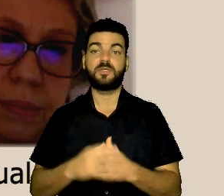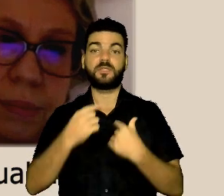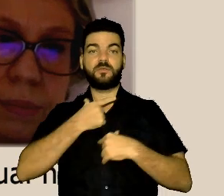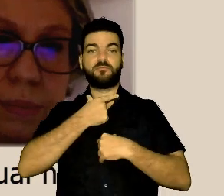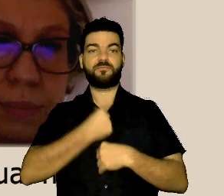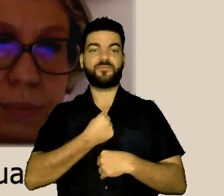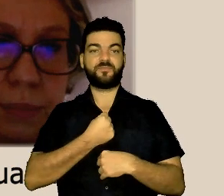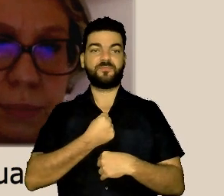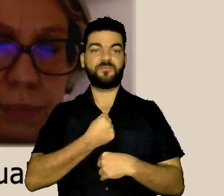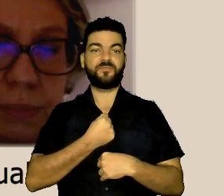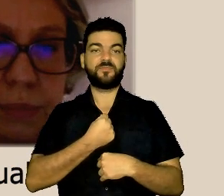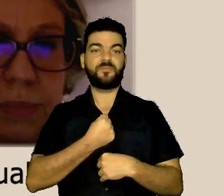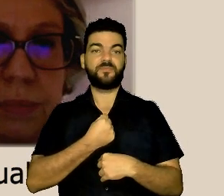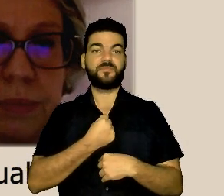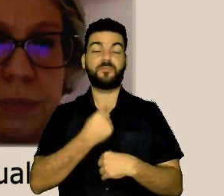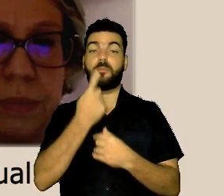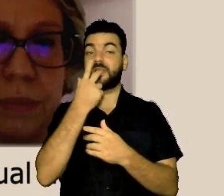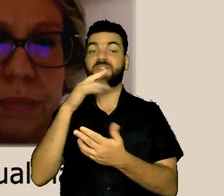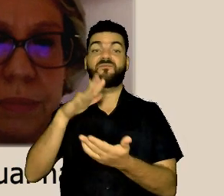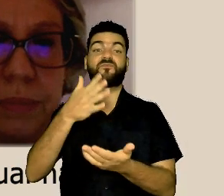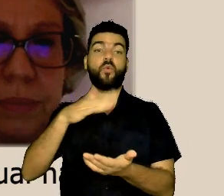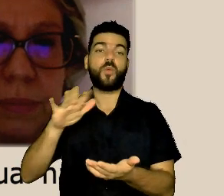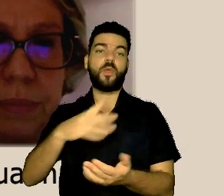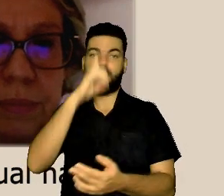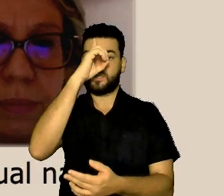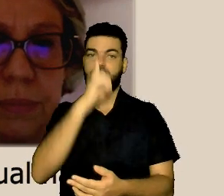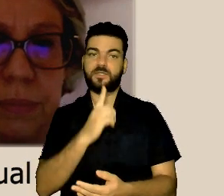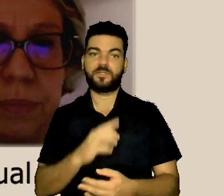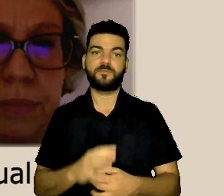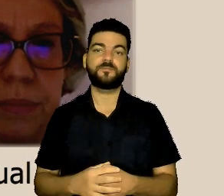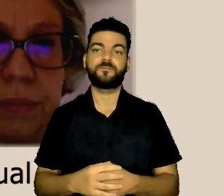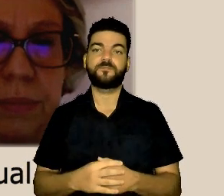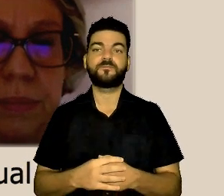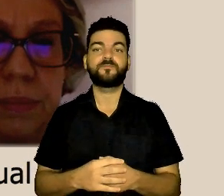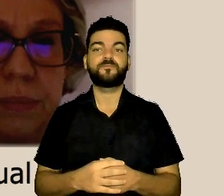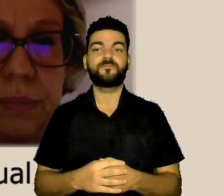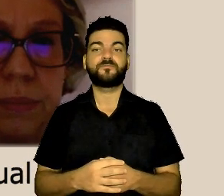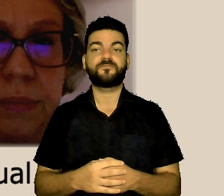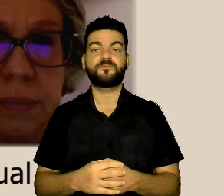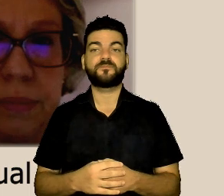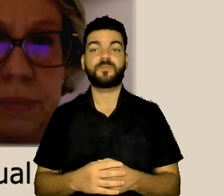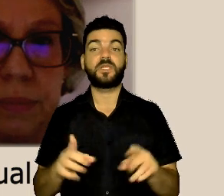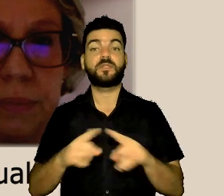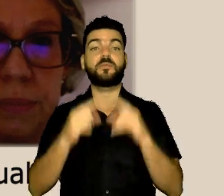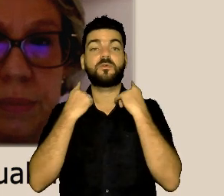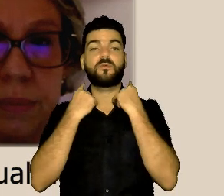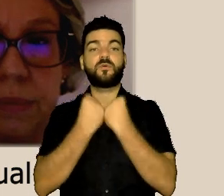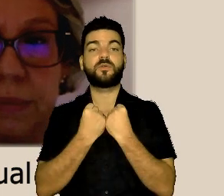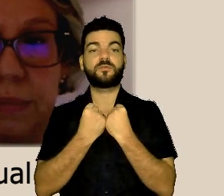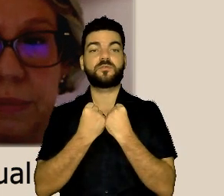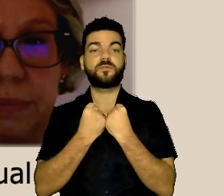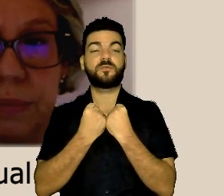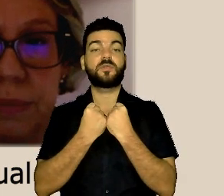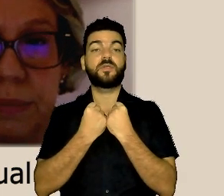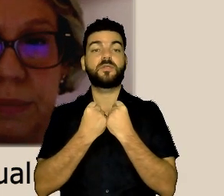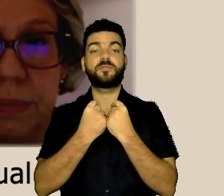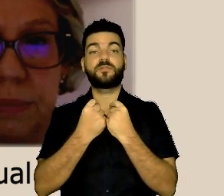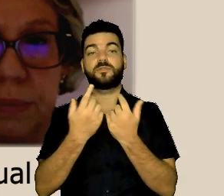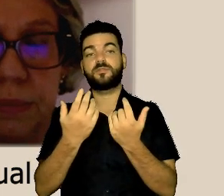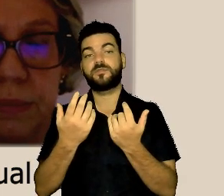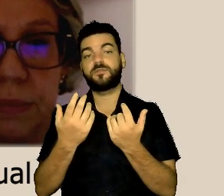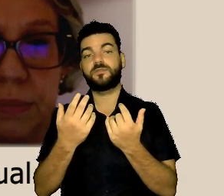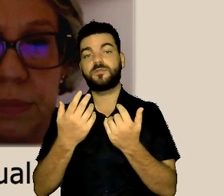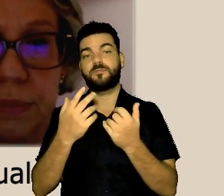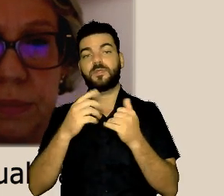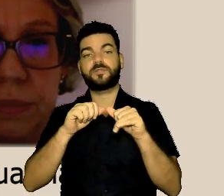uma corrente de... um cordão de couro. Ao fundo tem o globo da nossa escola,